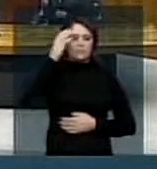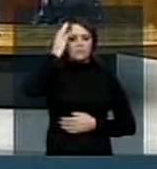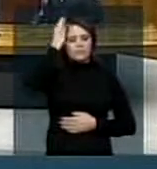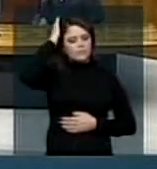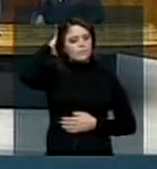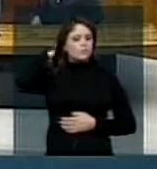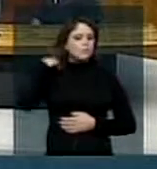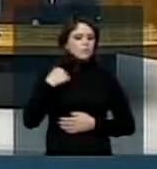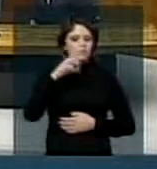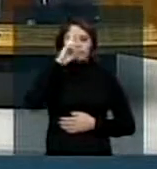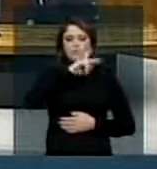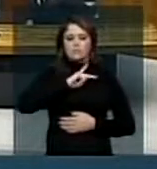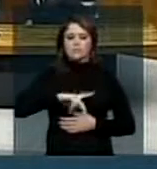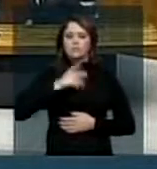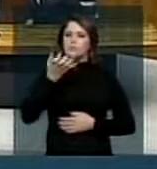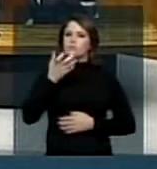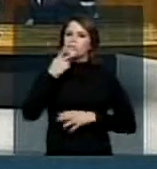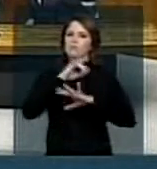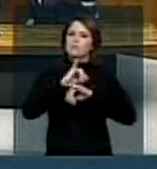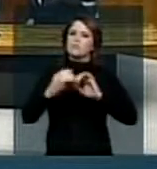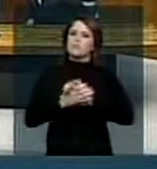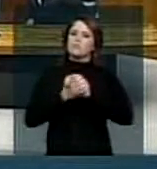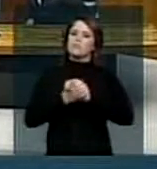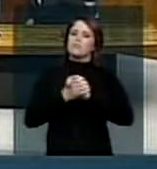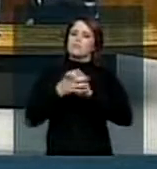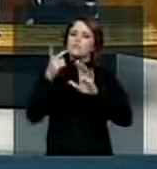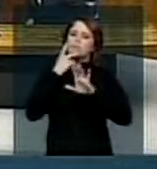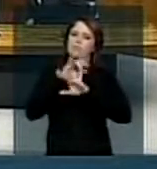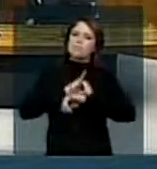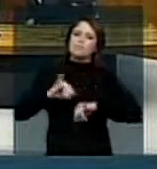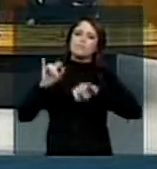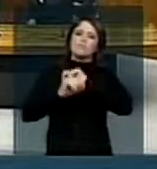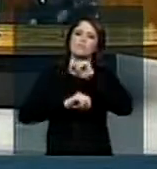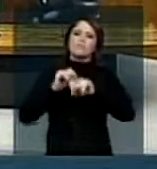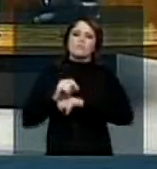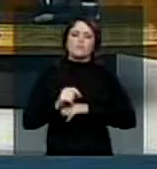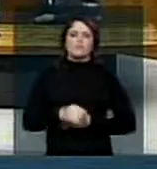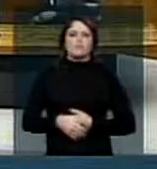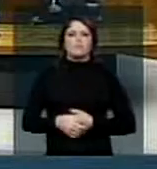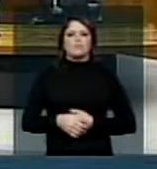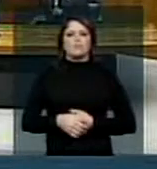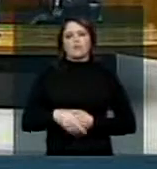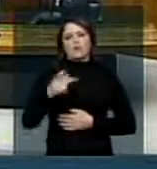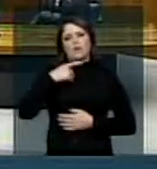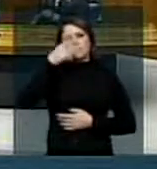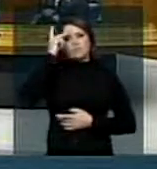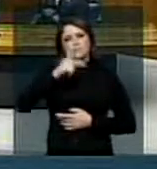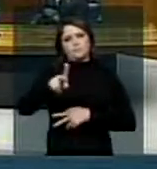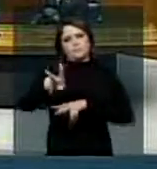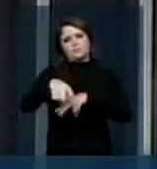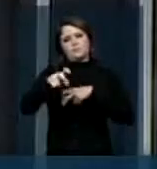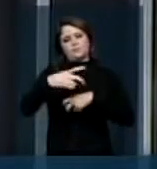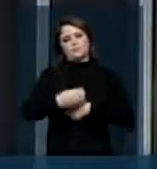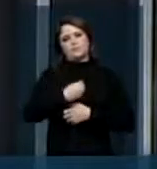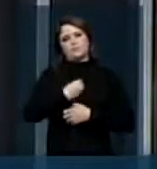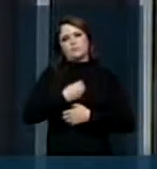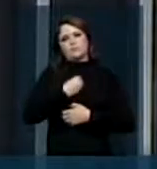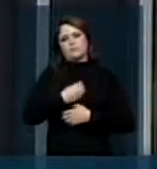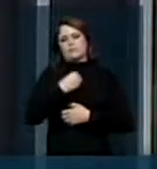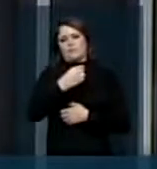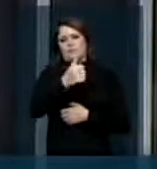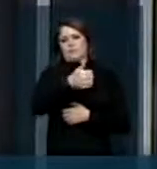Queria fazer uma saudação ao registro aos agricultores que estão na sua